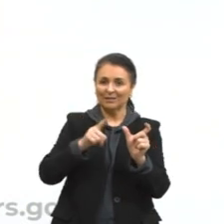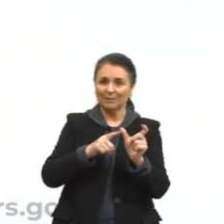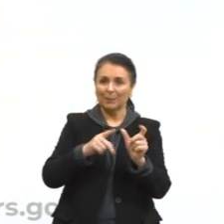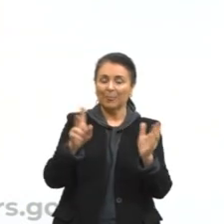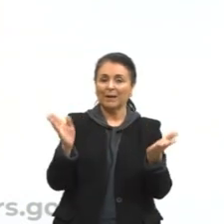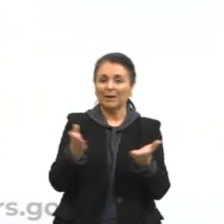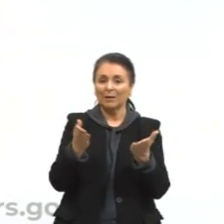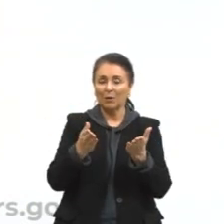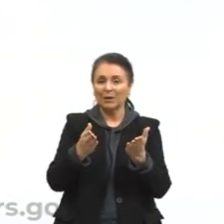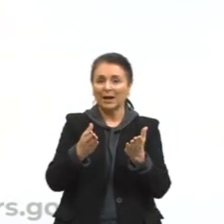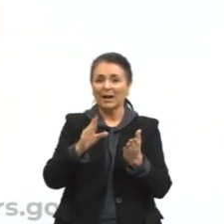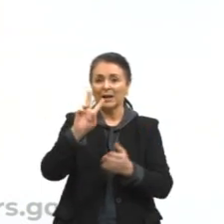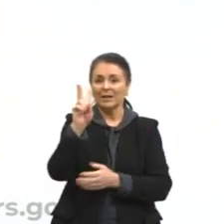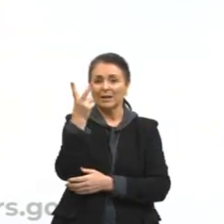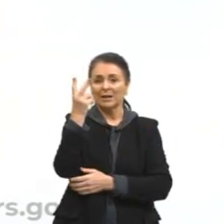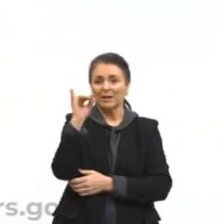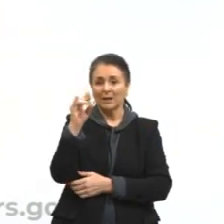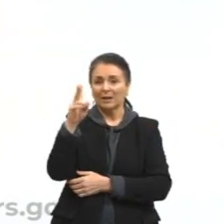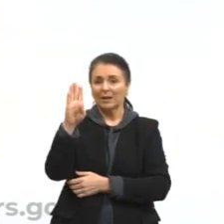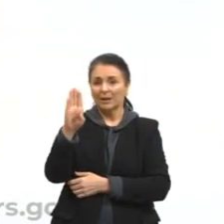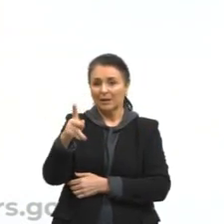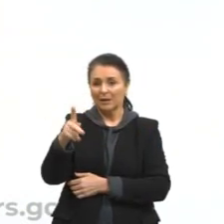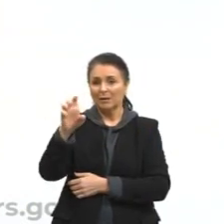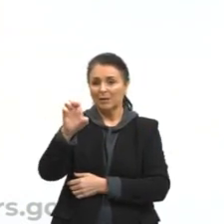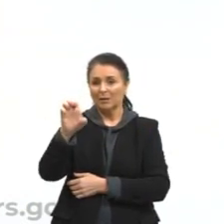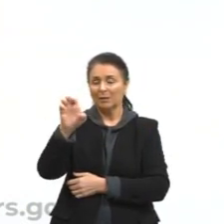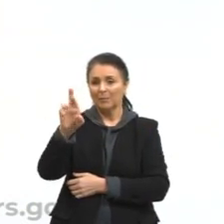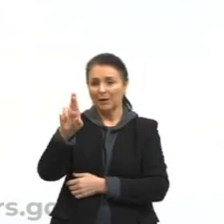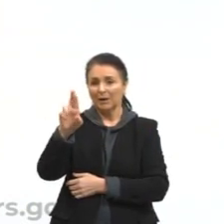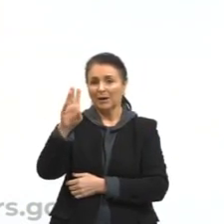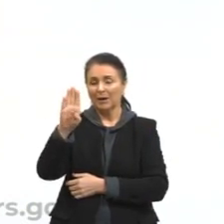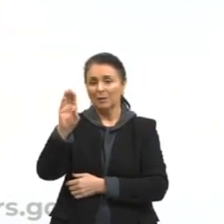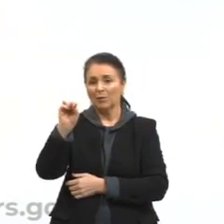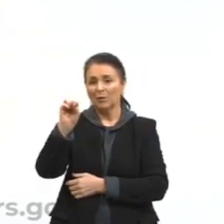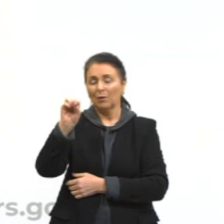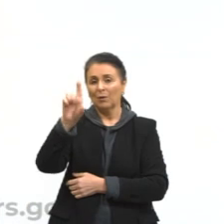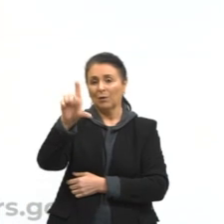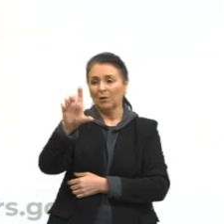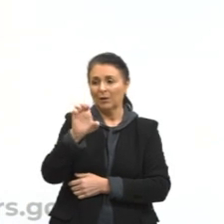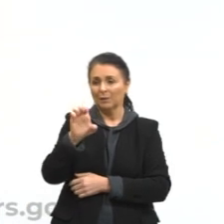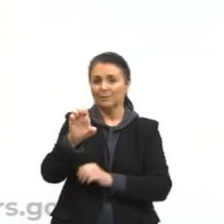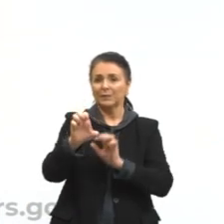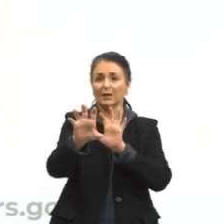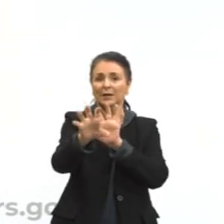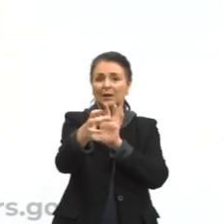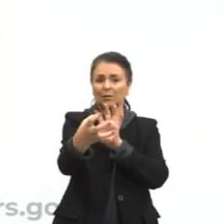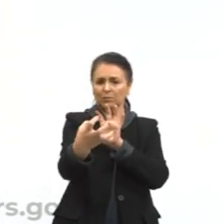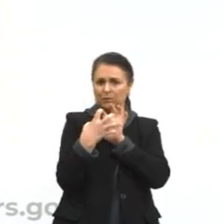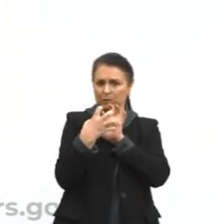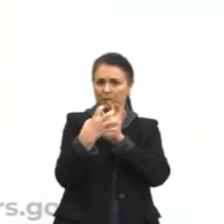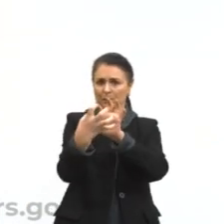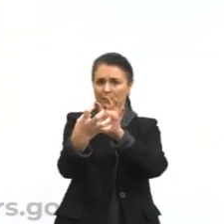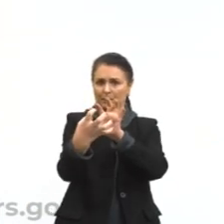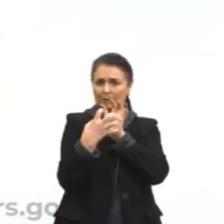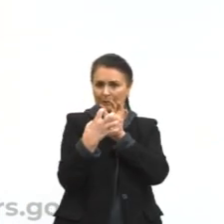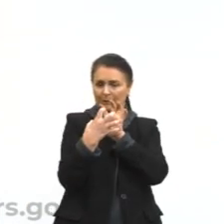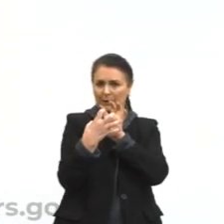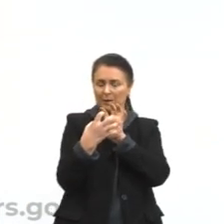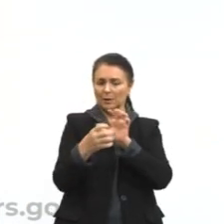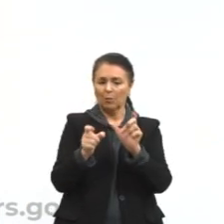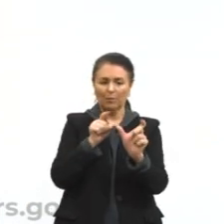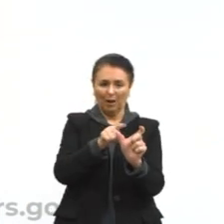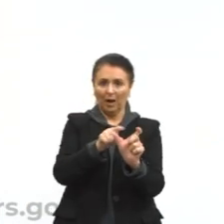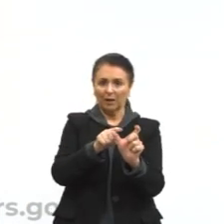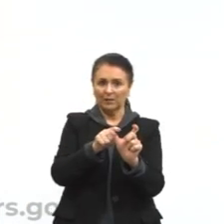Hipérbole. A hipérbole, ela consiste em um exagero intencional no qual ocorre a utilização de palavras e expressões que